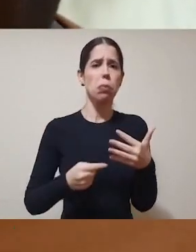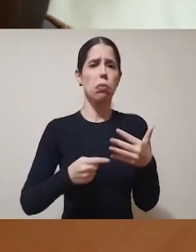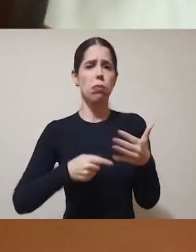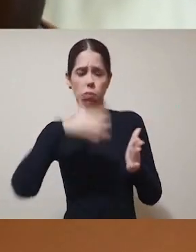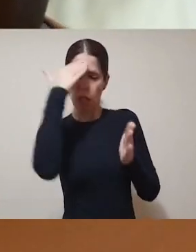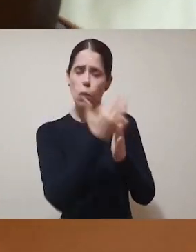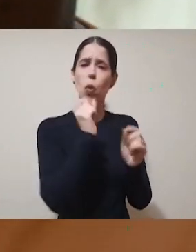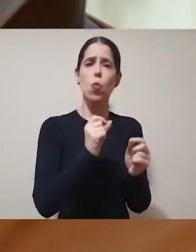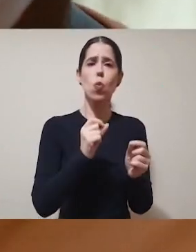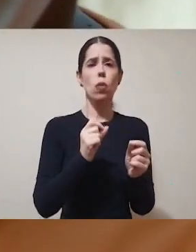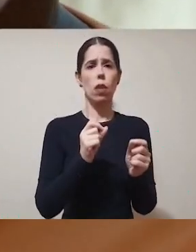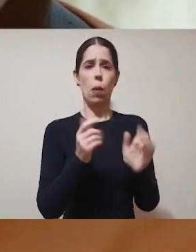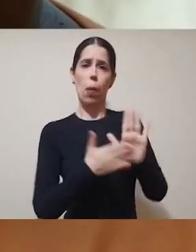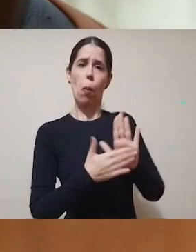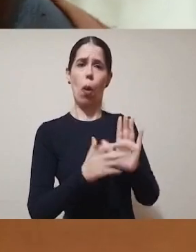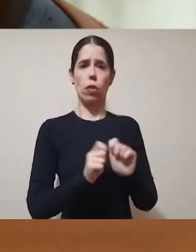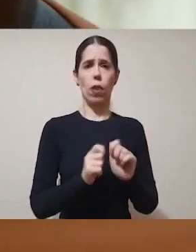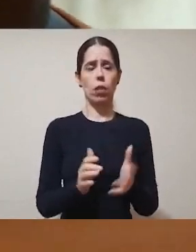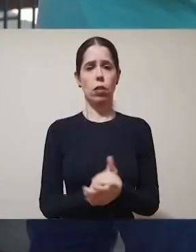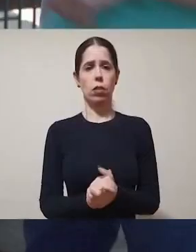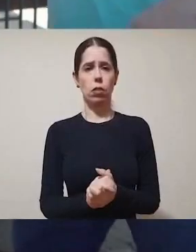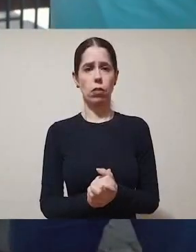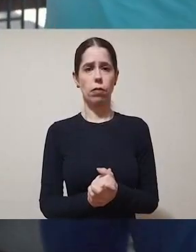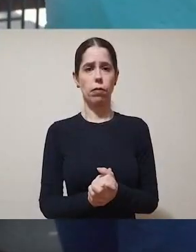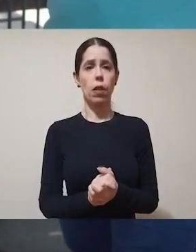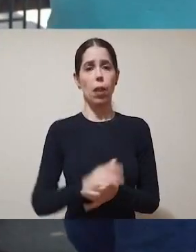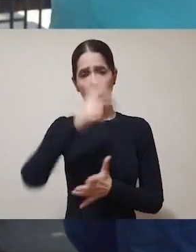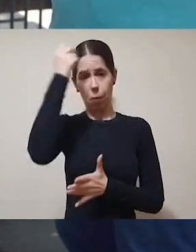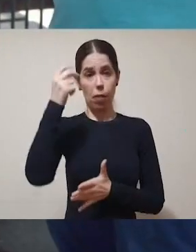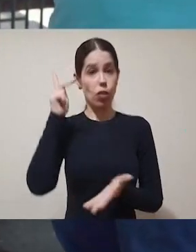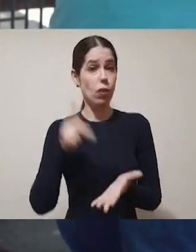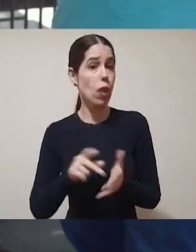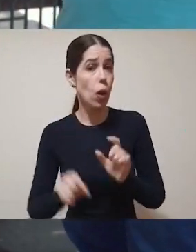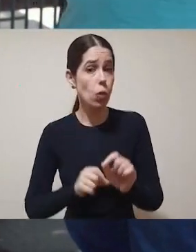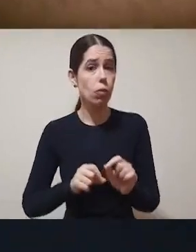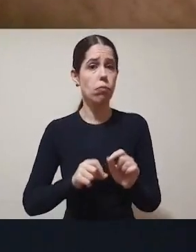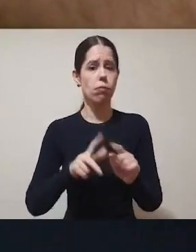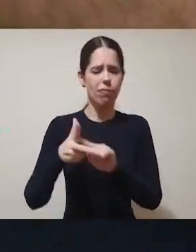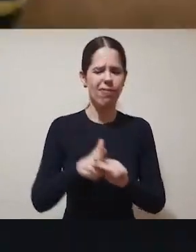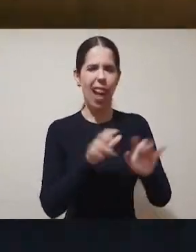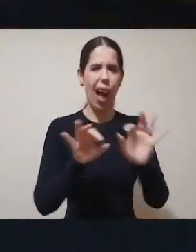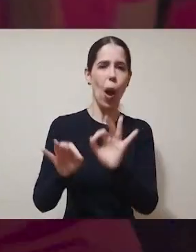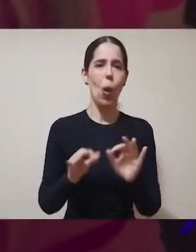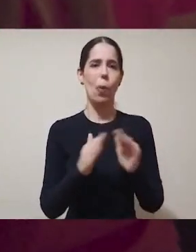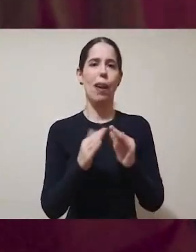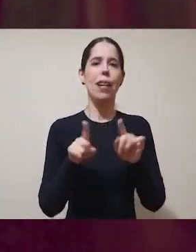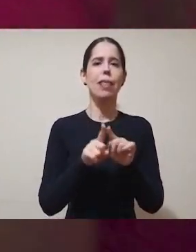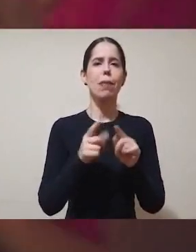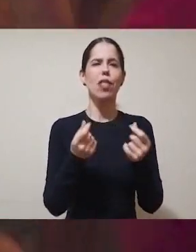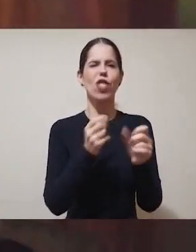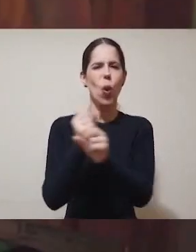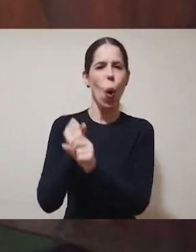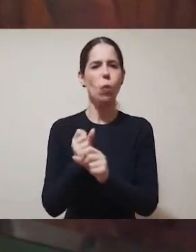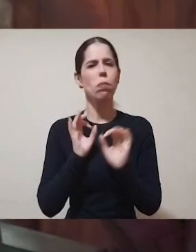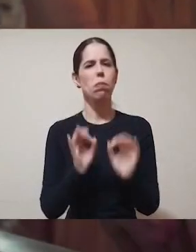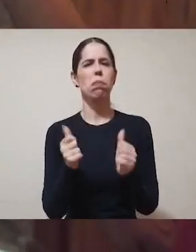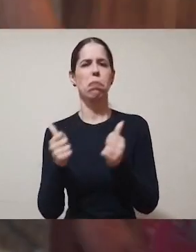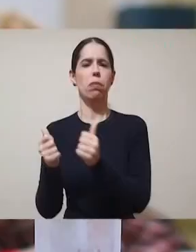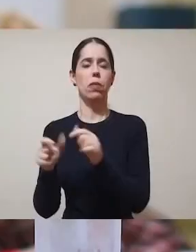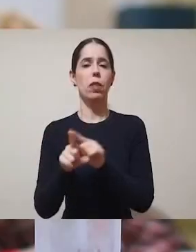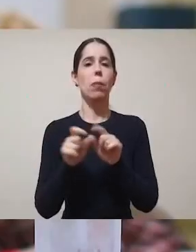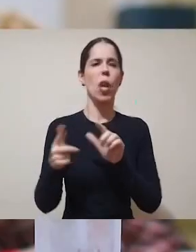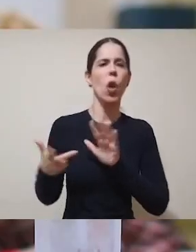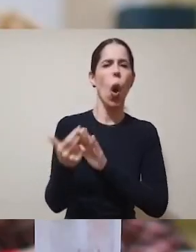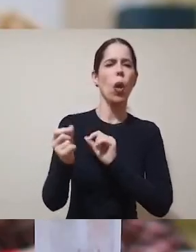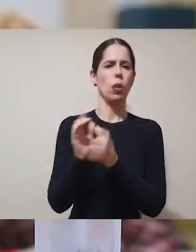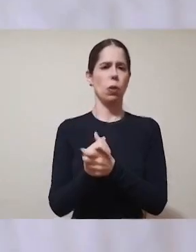e cumpre com aquilo que ele se propõe a fazer. Um prefeito de verdade é aquele que arruma a casa e bota as contas em dia.